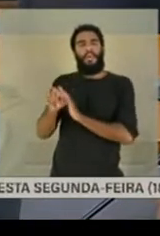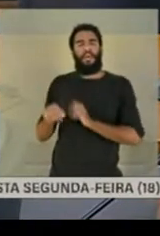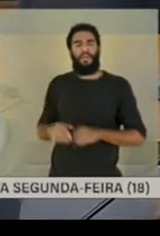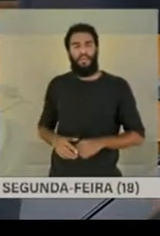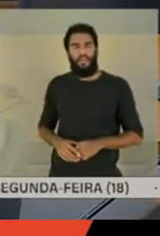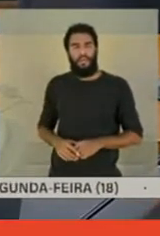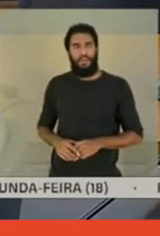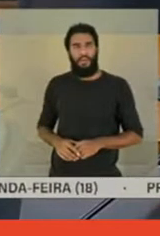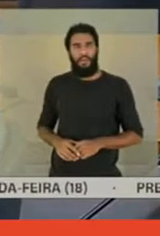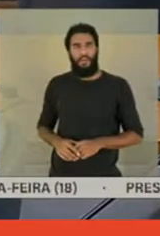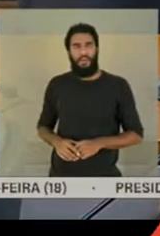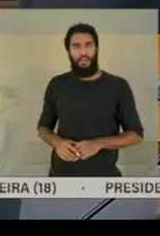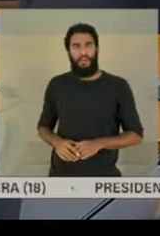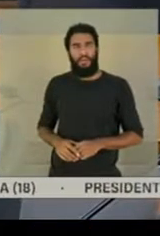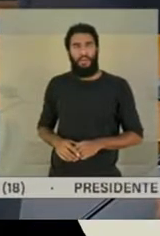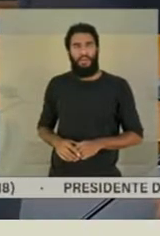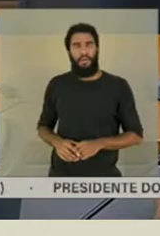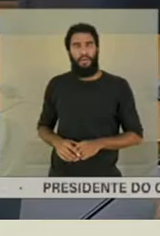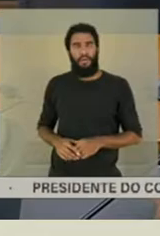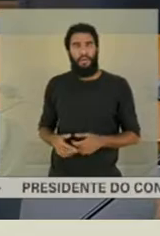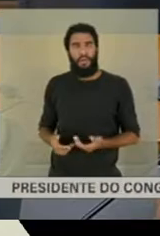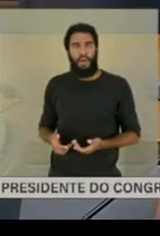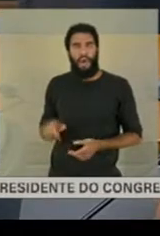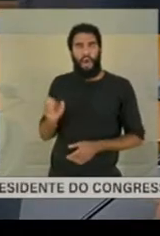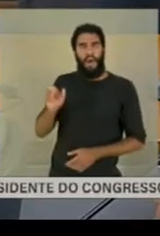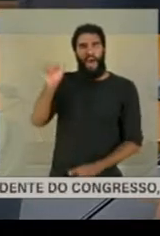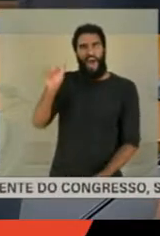O que é o